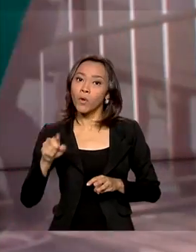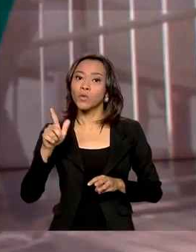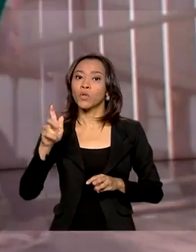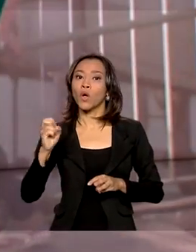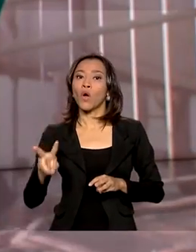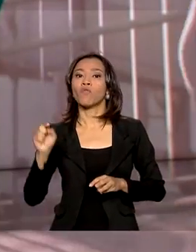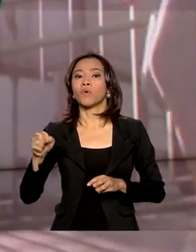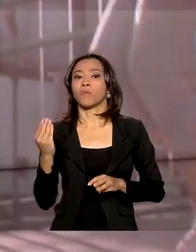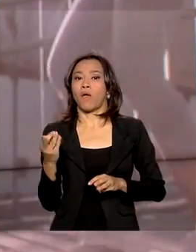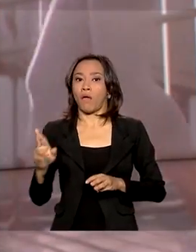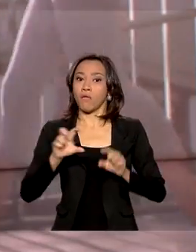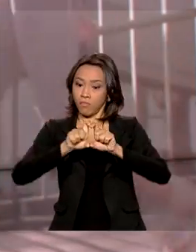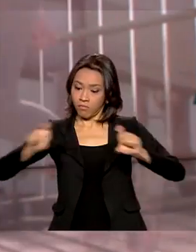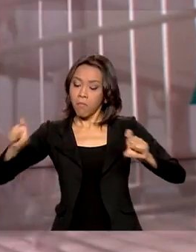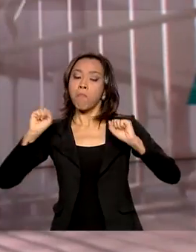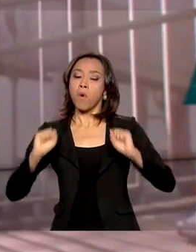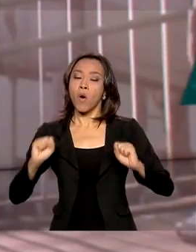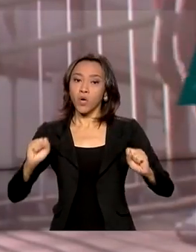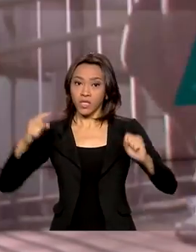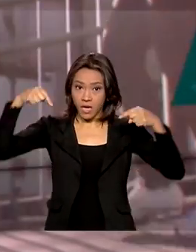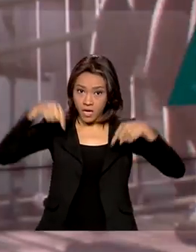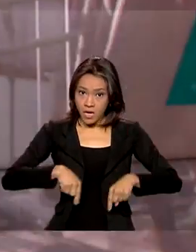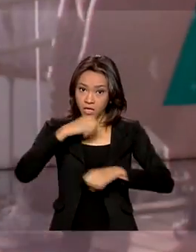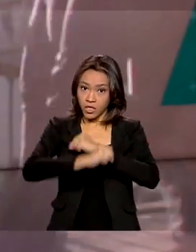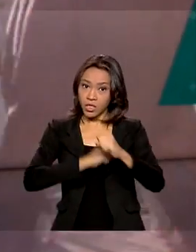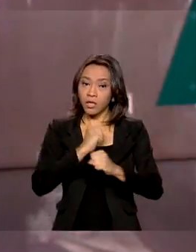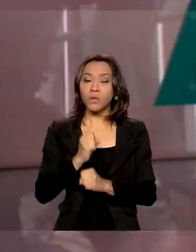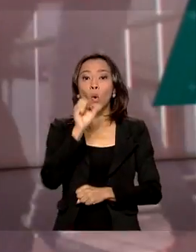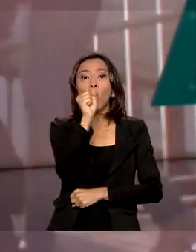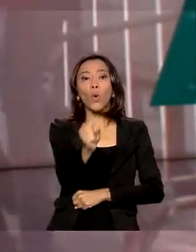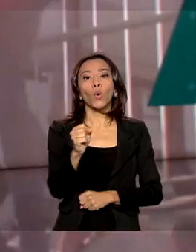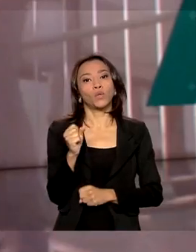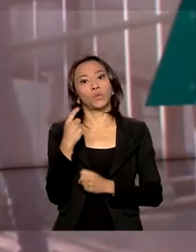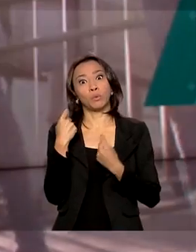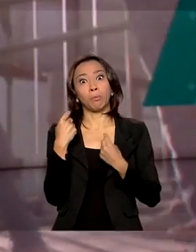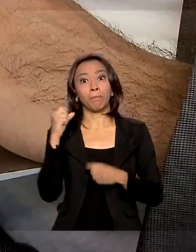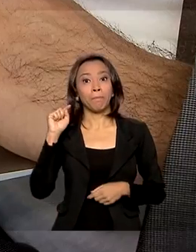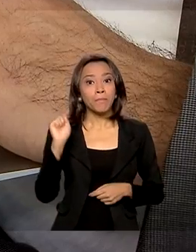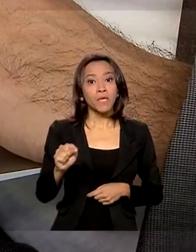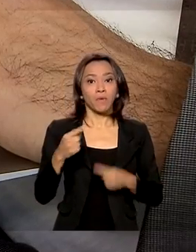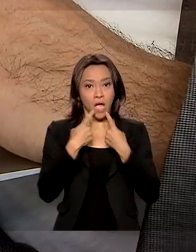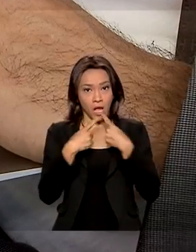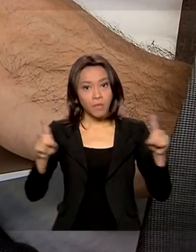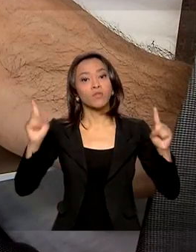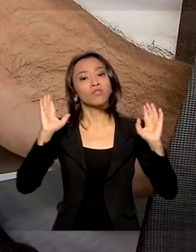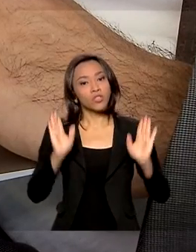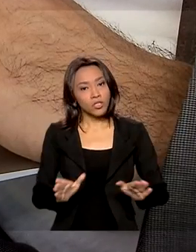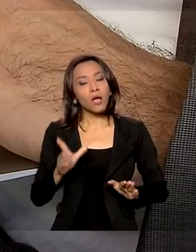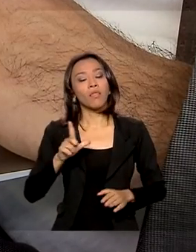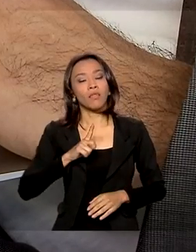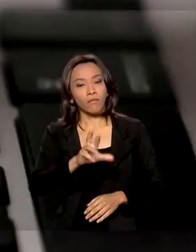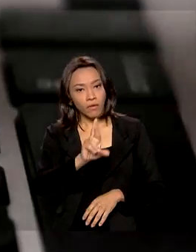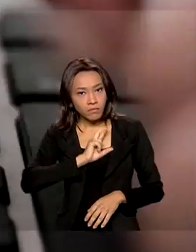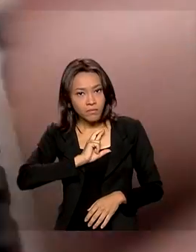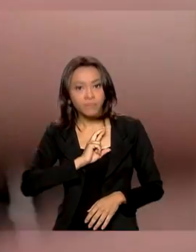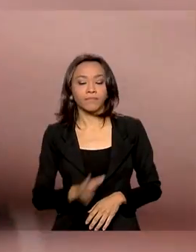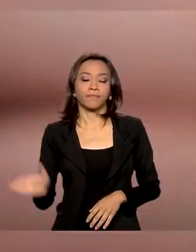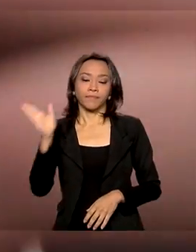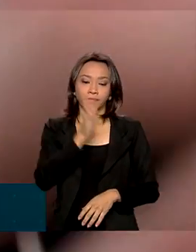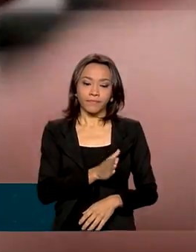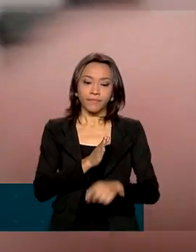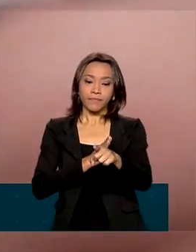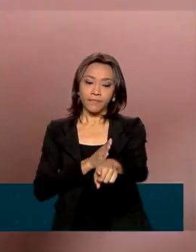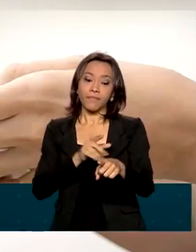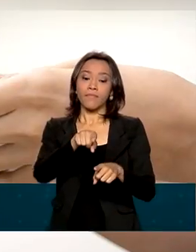empresas. Neste ano, até agora, 8 mil reclamações já foram atendidas. As redes sociais ganham